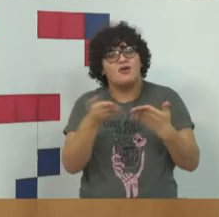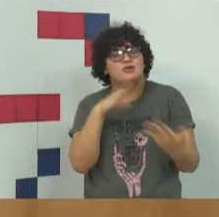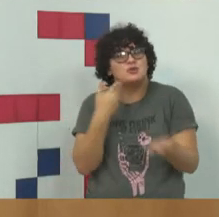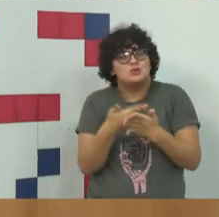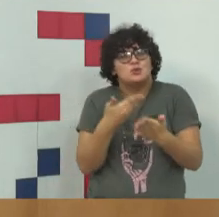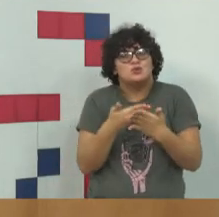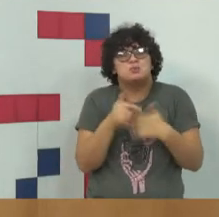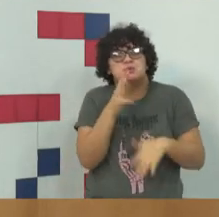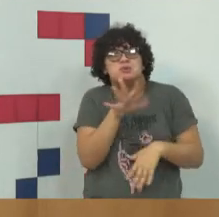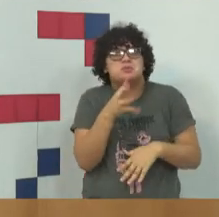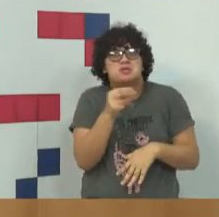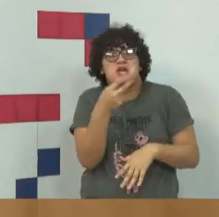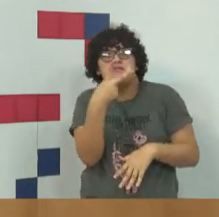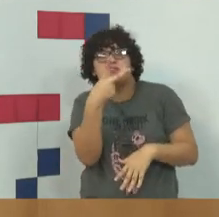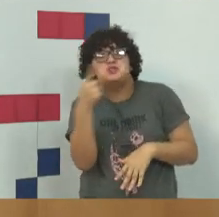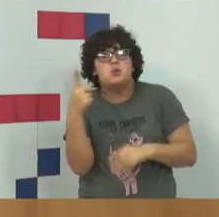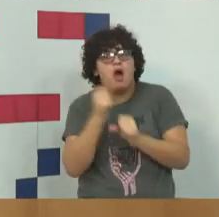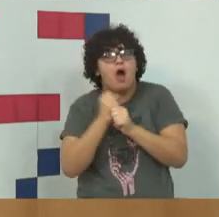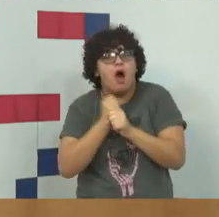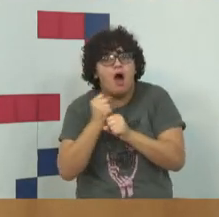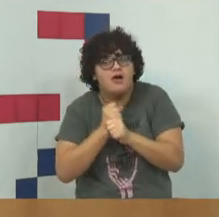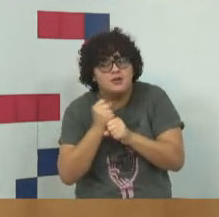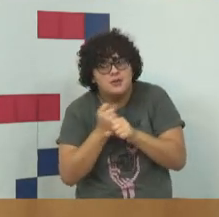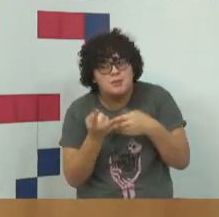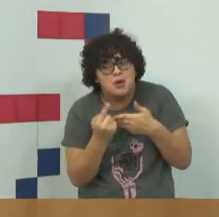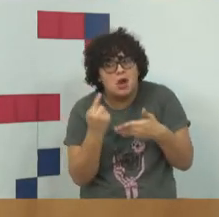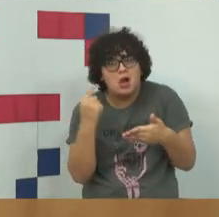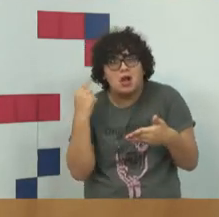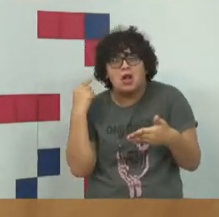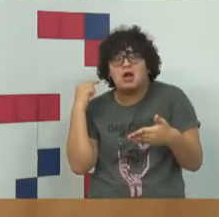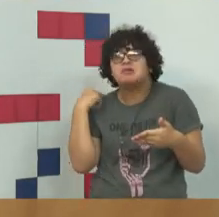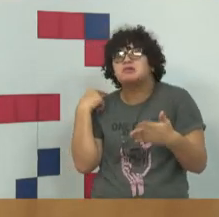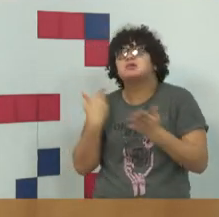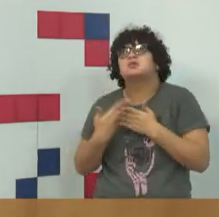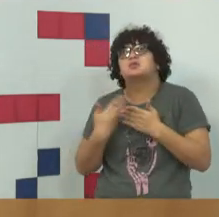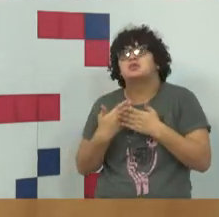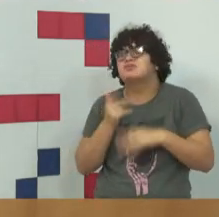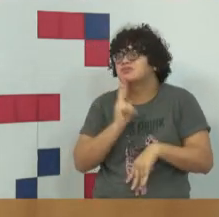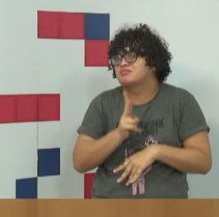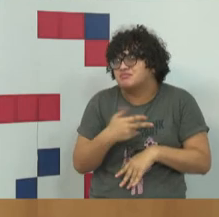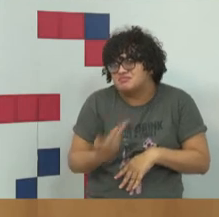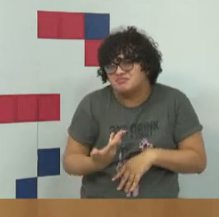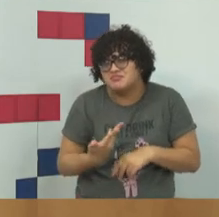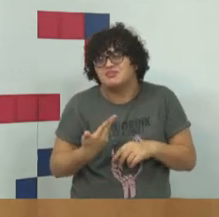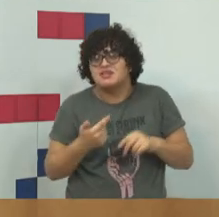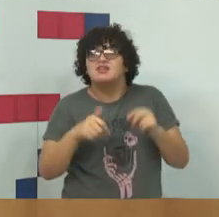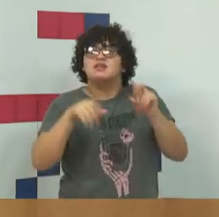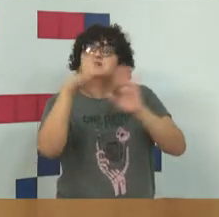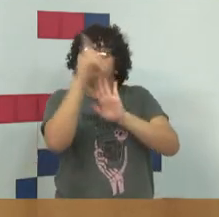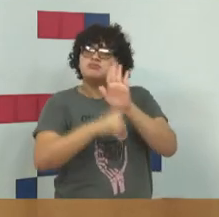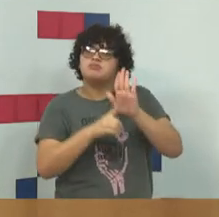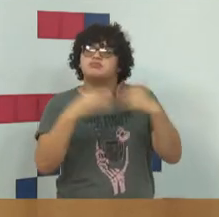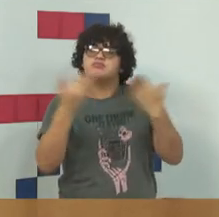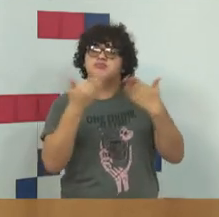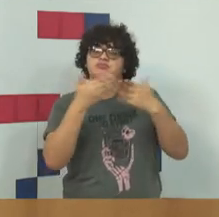há 21 anos, 21 anos falando sobre direito penal informático, que é a nomenclatura que eu